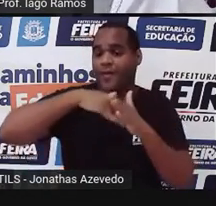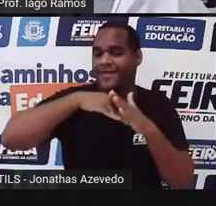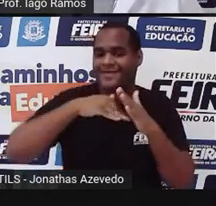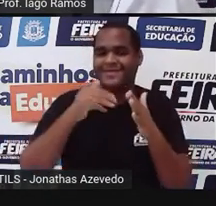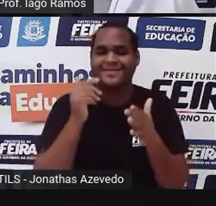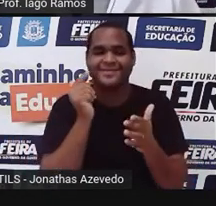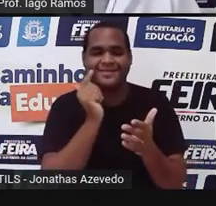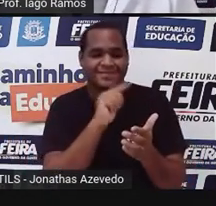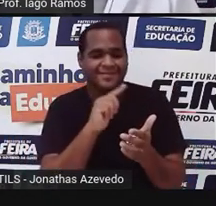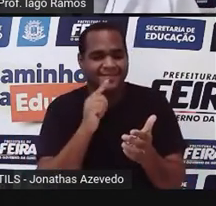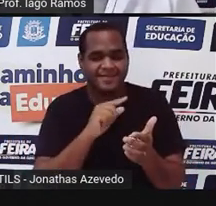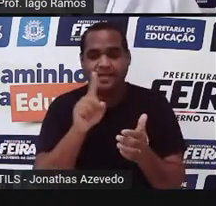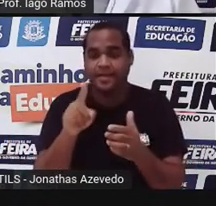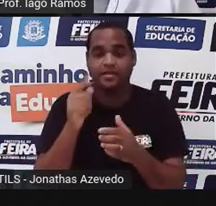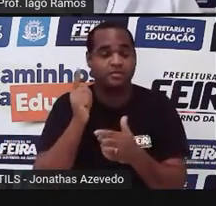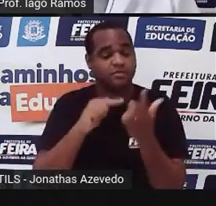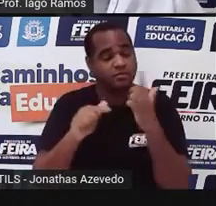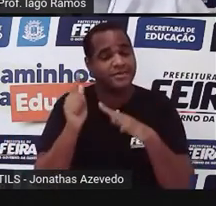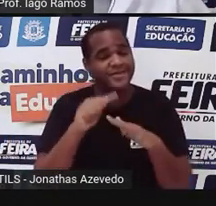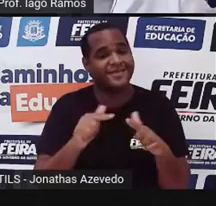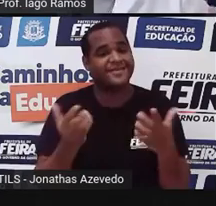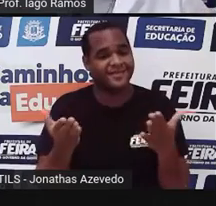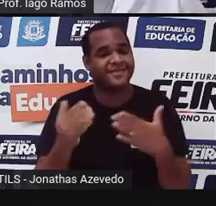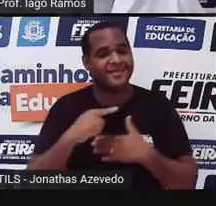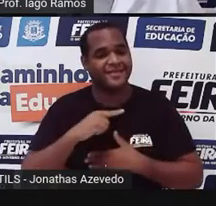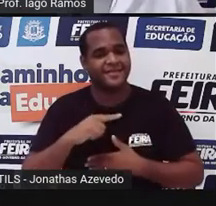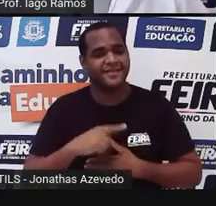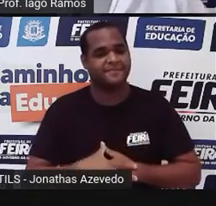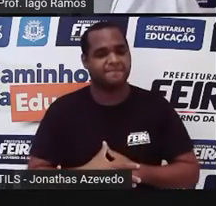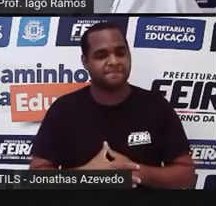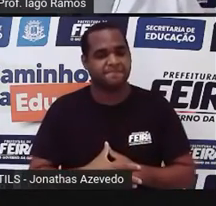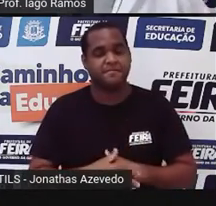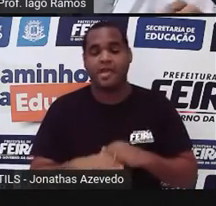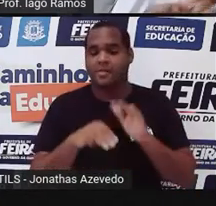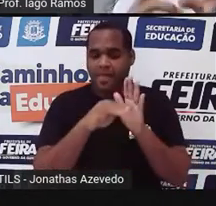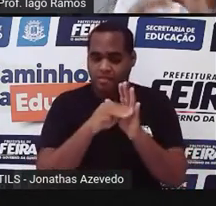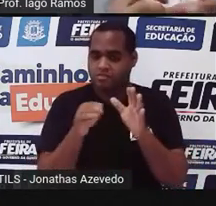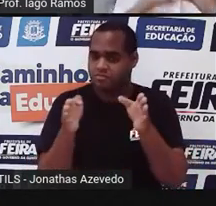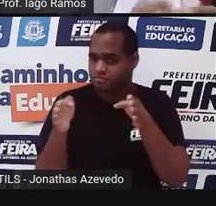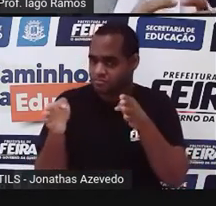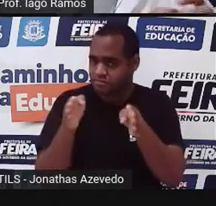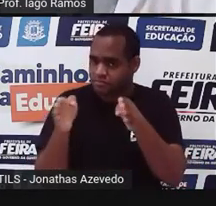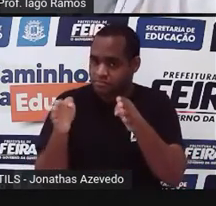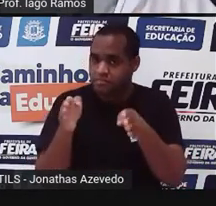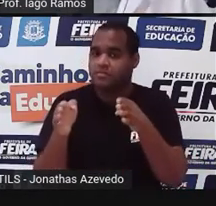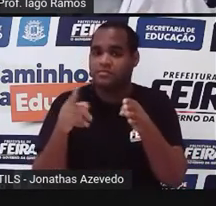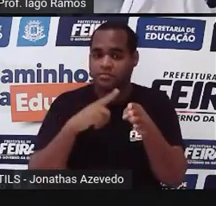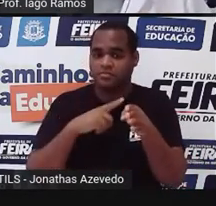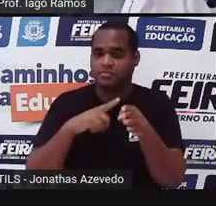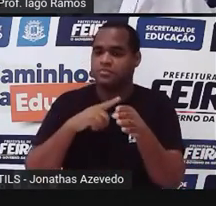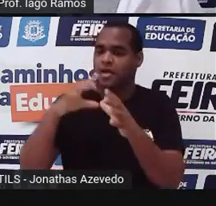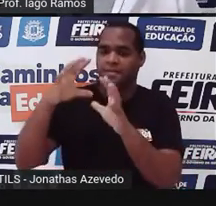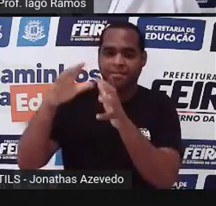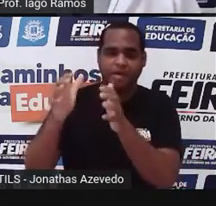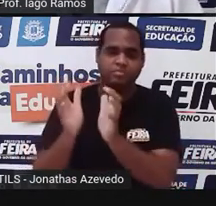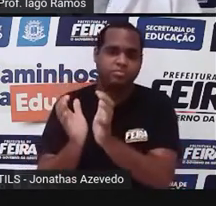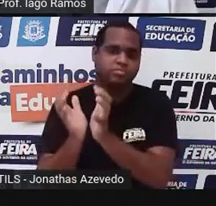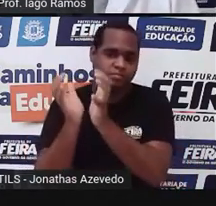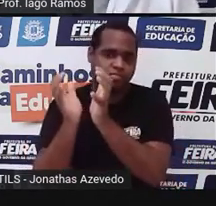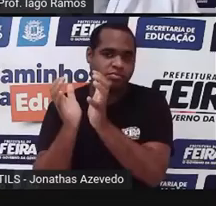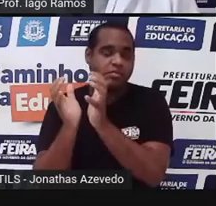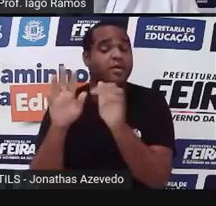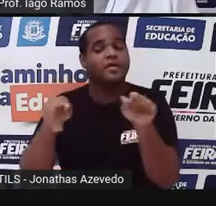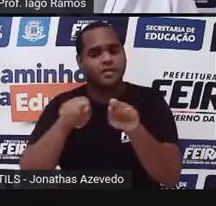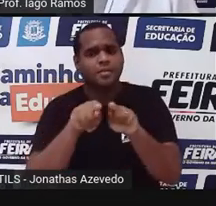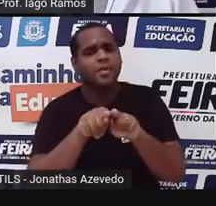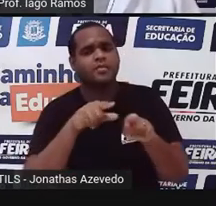campeonato até aquele momento, né? Já é a média durante, a média de gols durante o campeonato e também